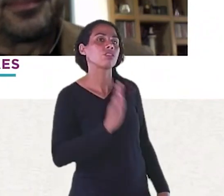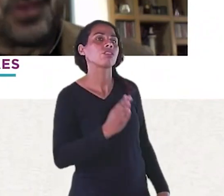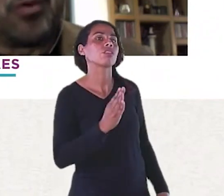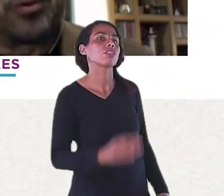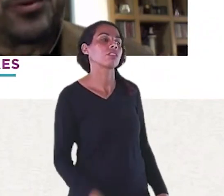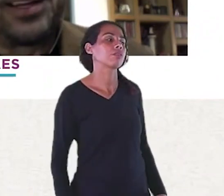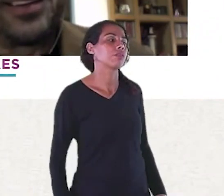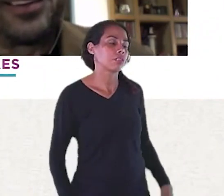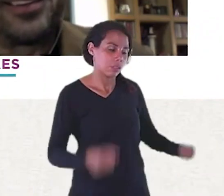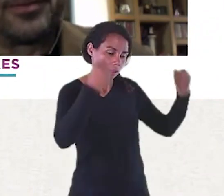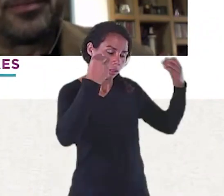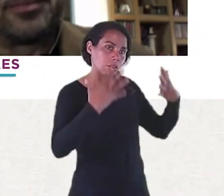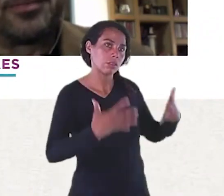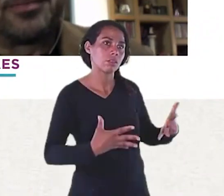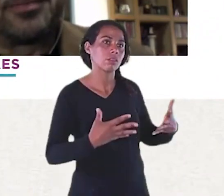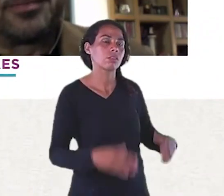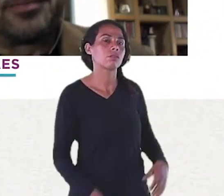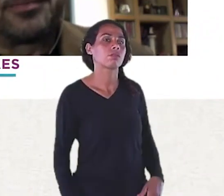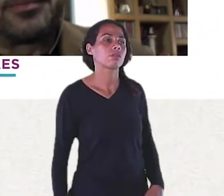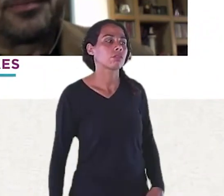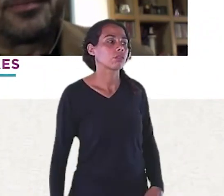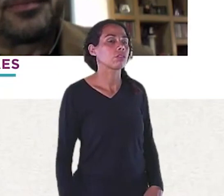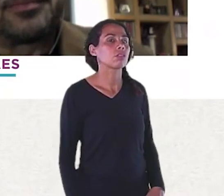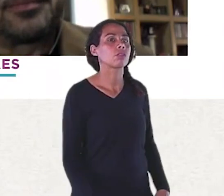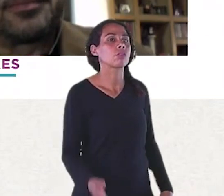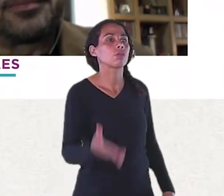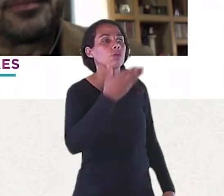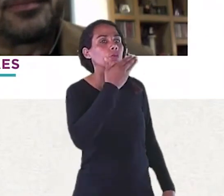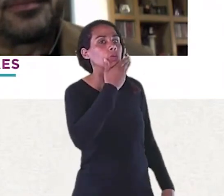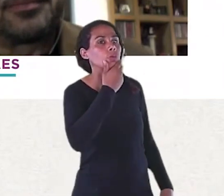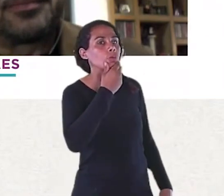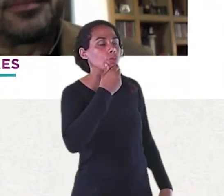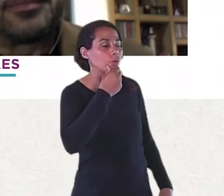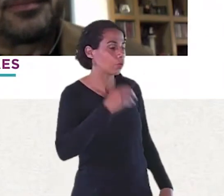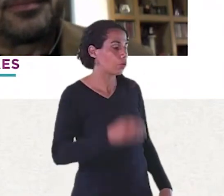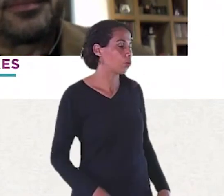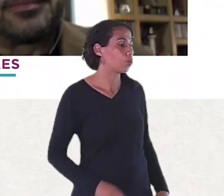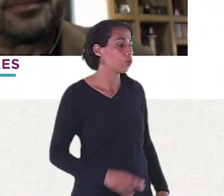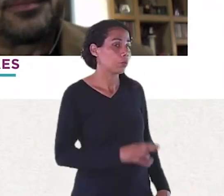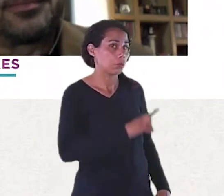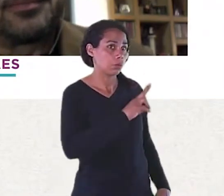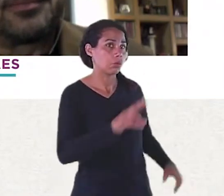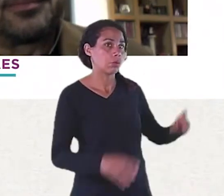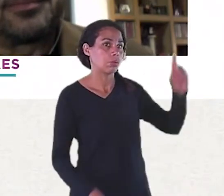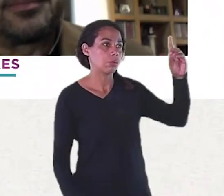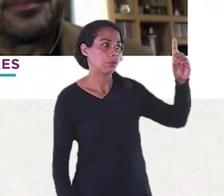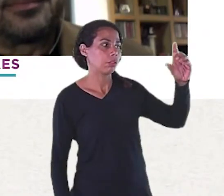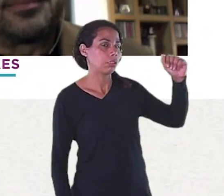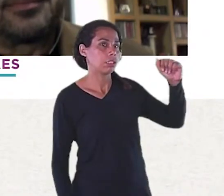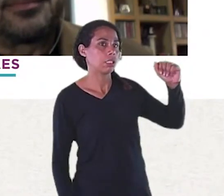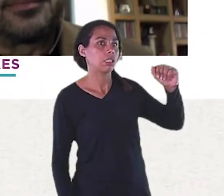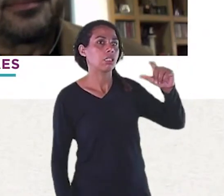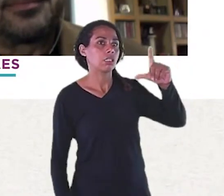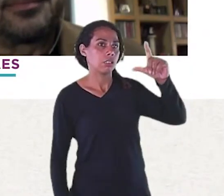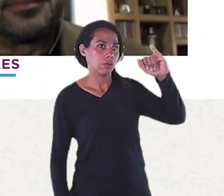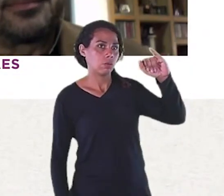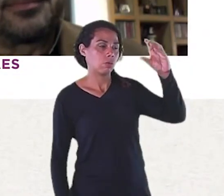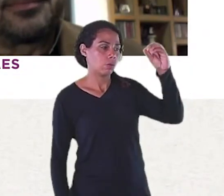Consul da Itália De Belo Horizonte Mostrando uma foto Que você recebeu Um prêmio Que é o prêmio